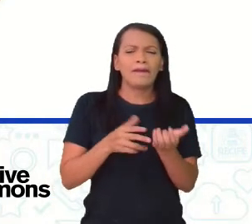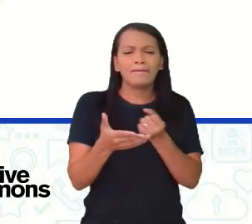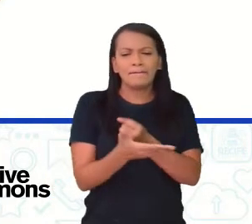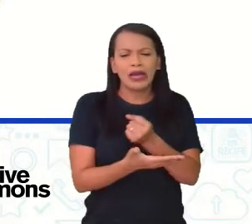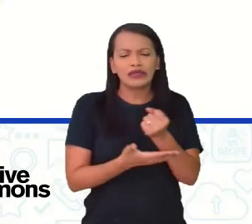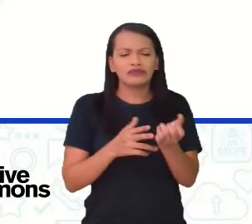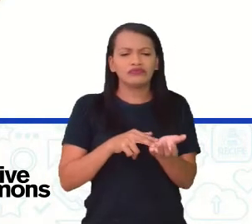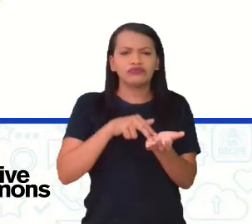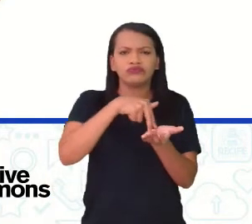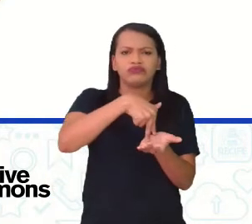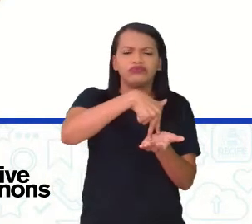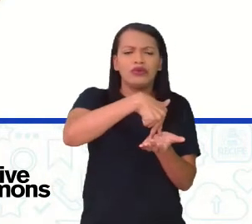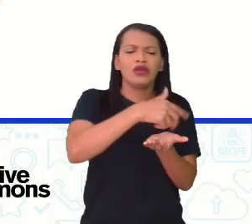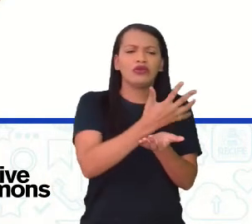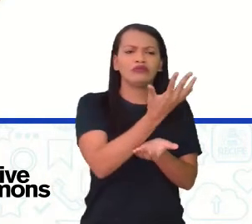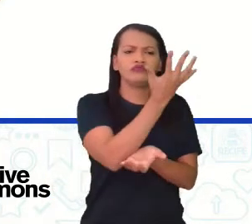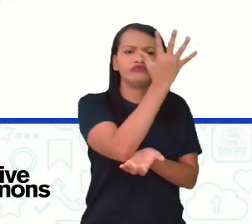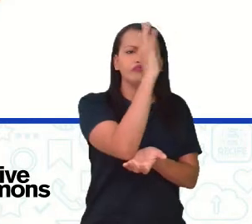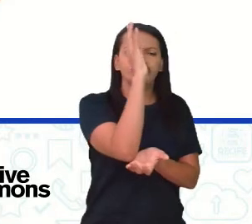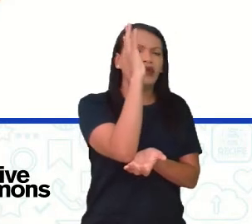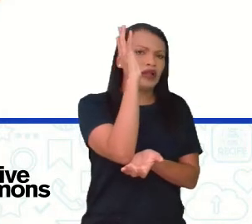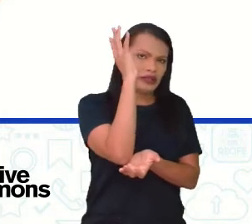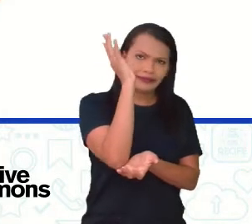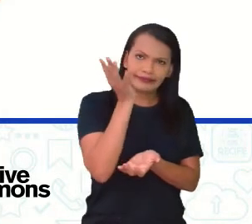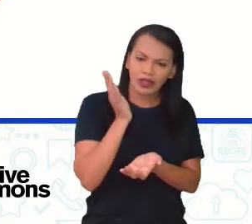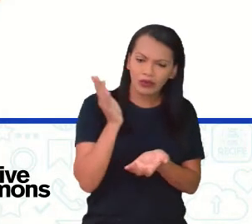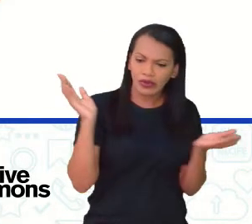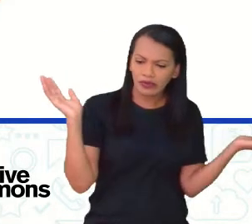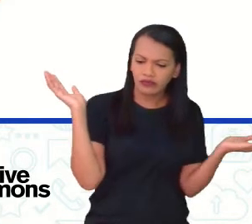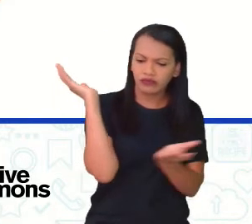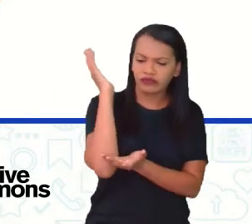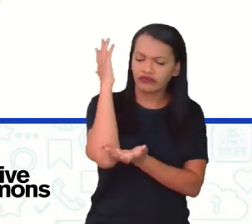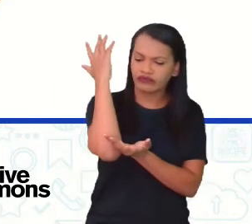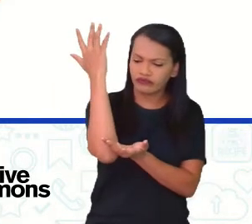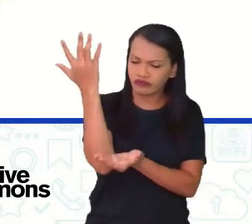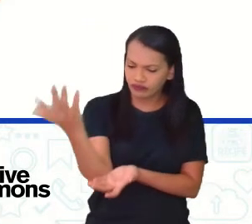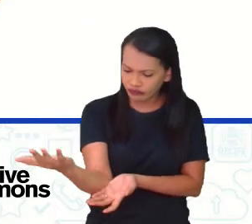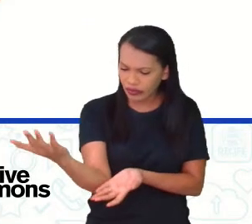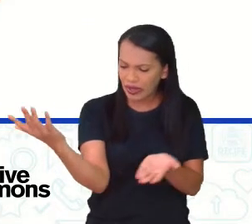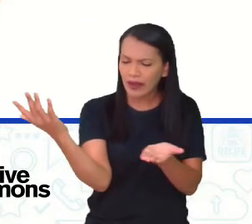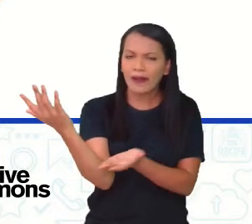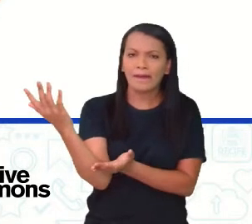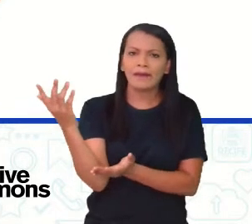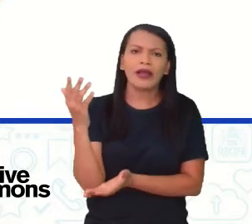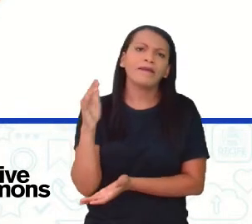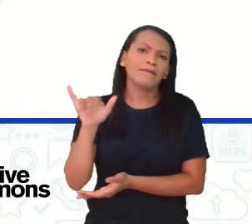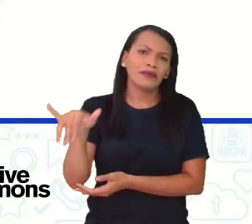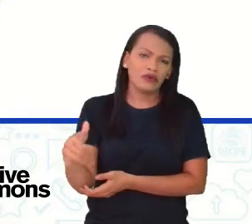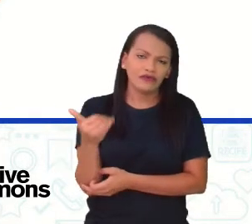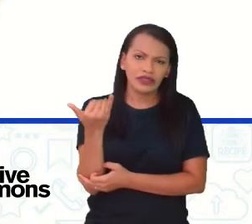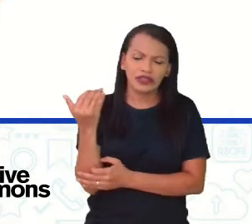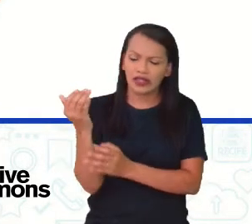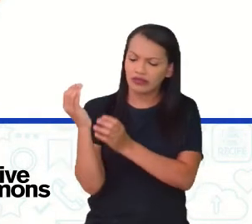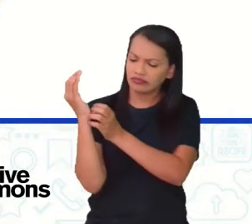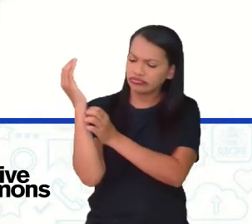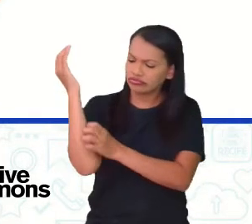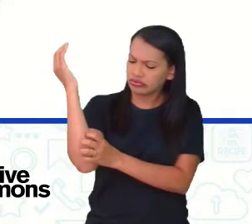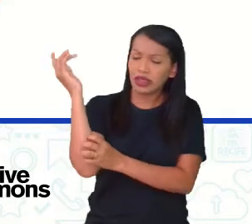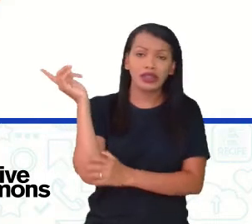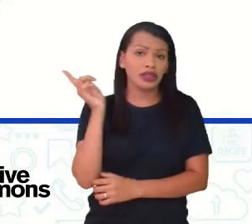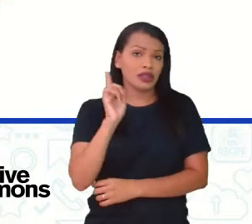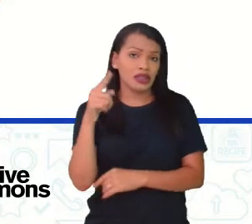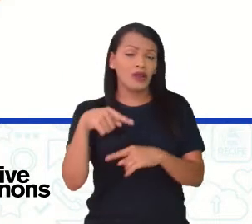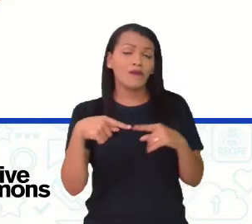Não chegar ali e derrubar ela para aproveitar a lenha, né? Chegando ali e cuidando desta árvore. Então, mas o que é